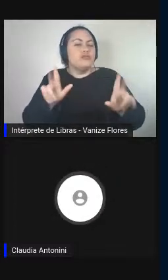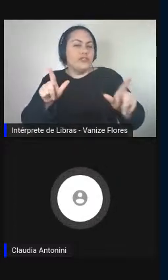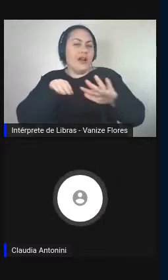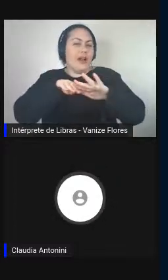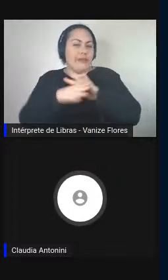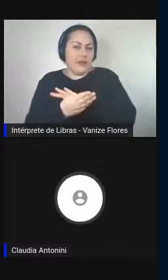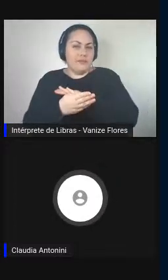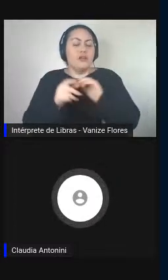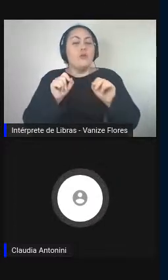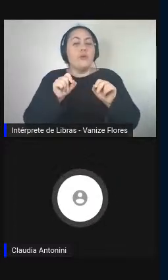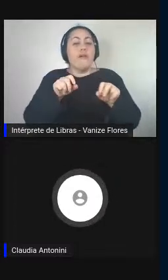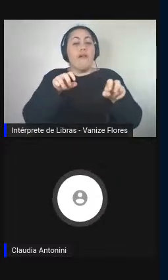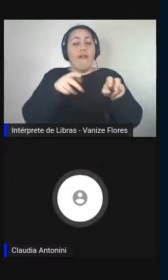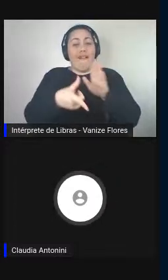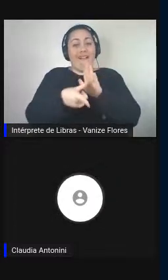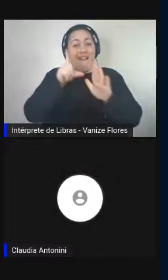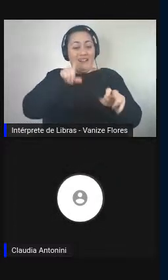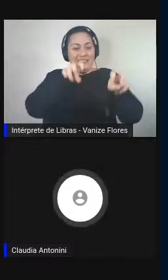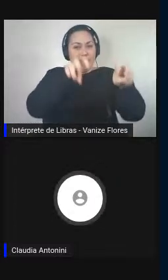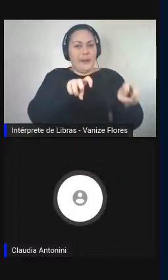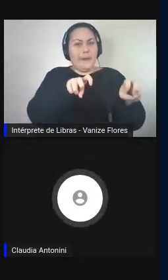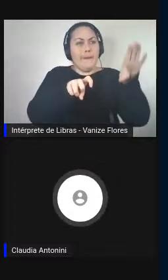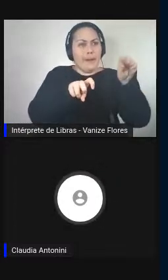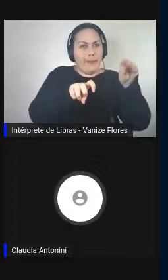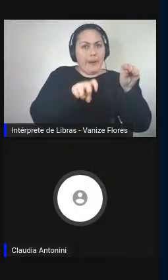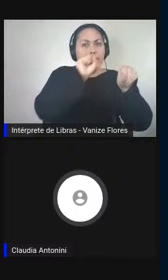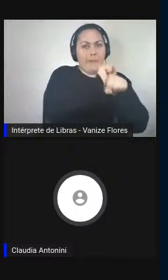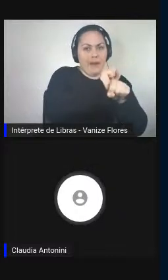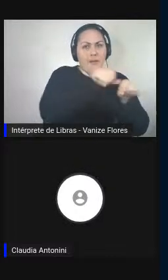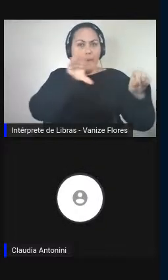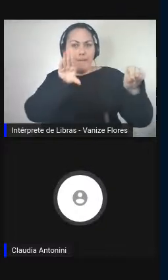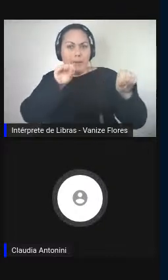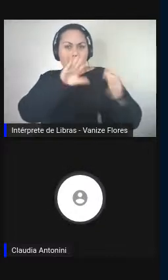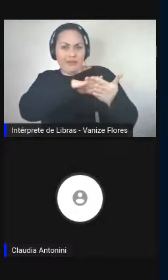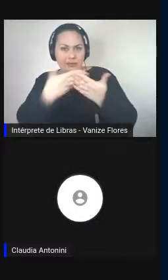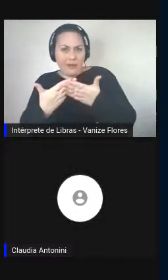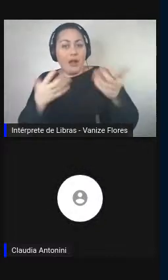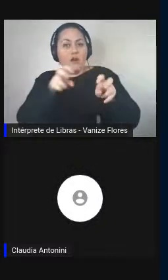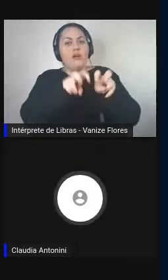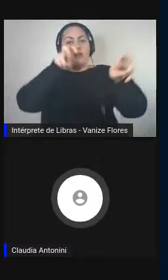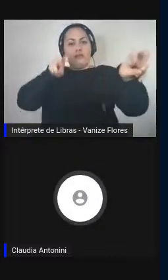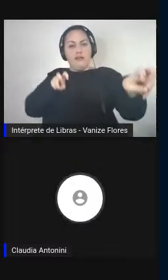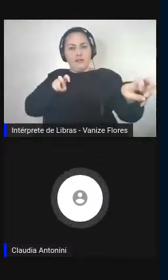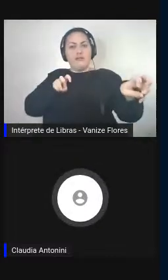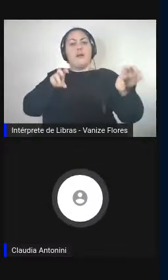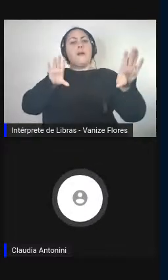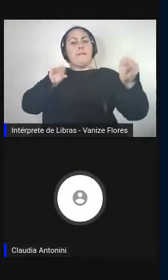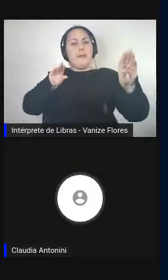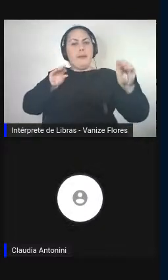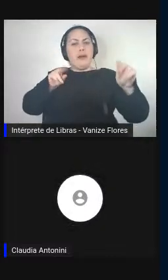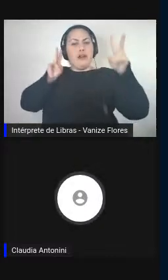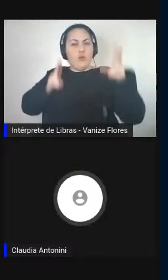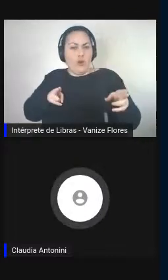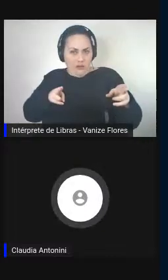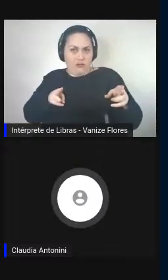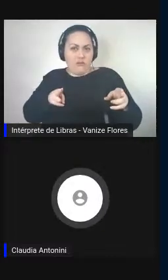consecutiva para a simultânea, existia já o chuchotage, e este